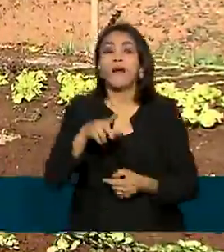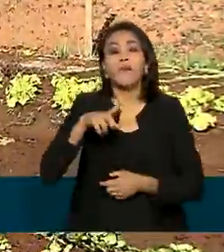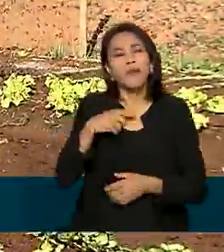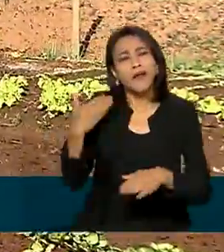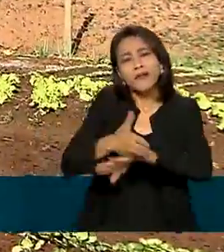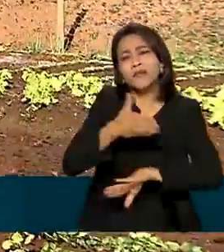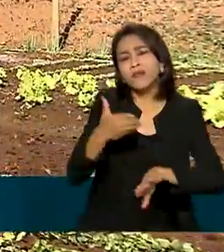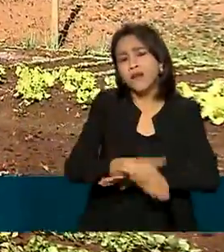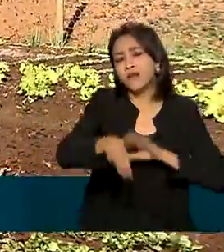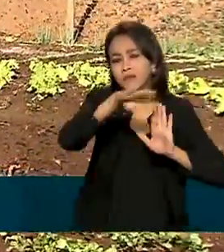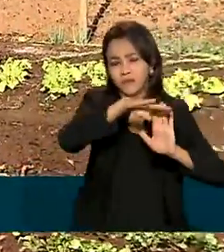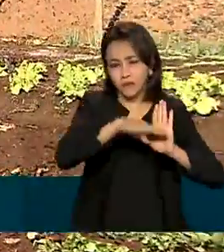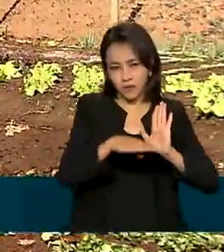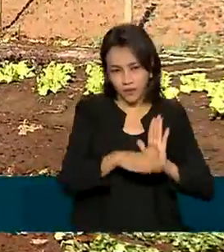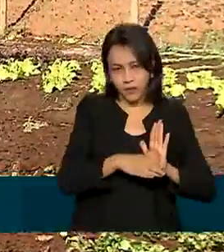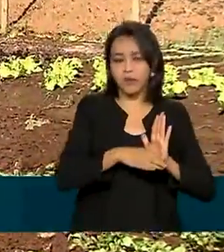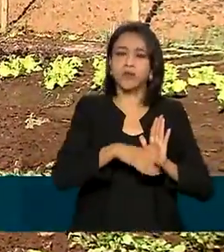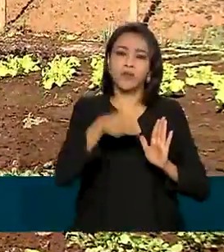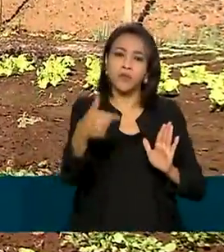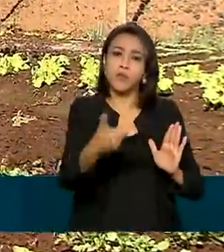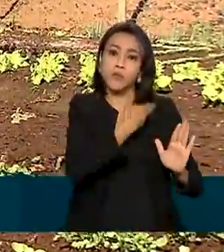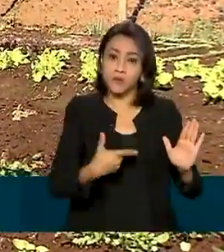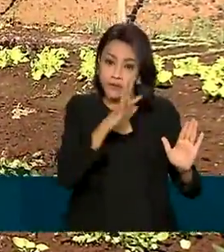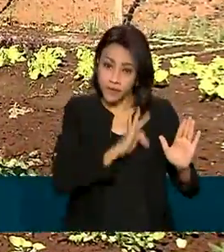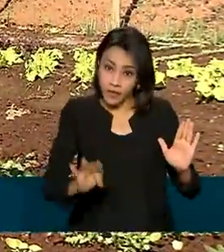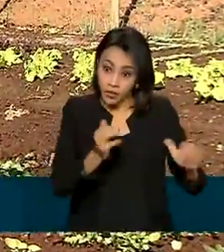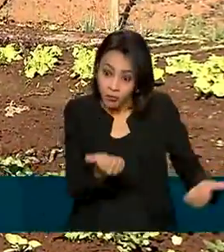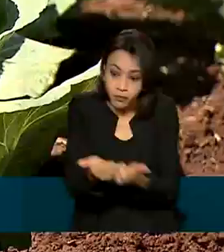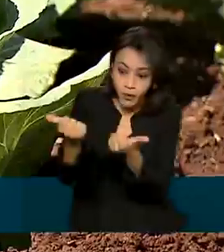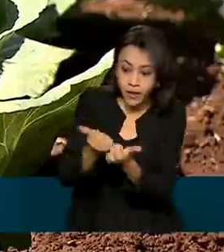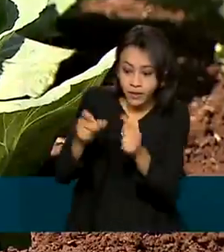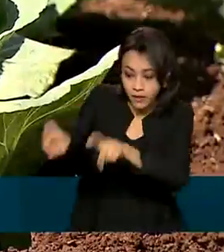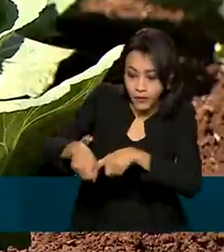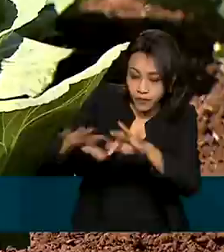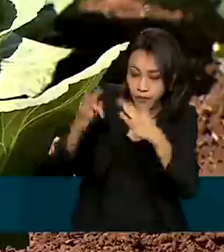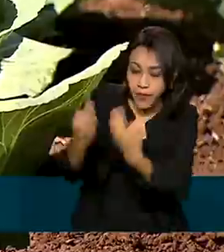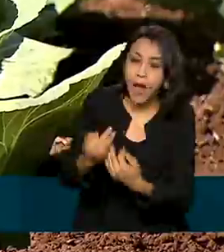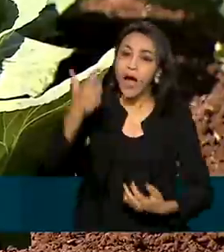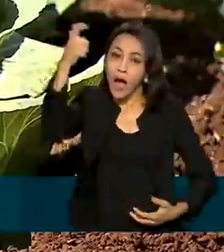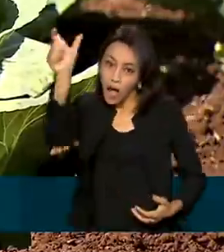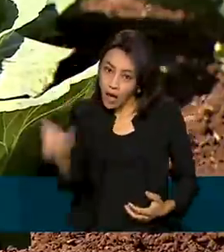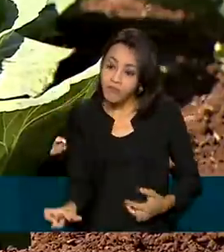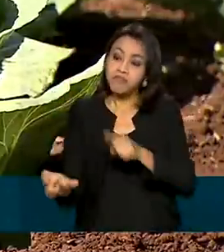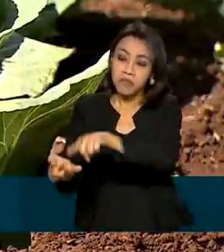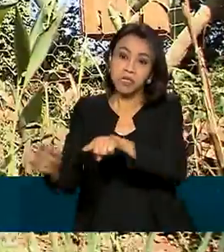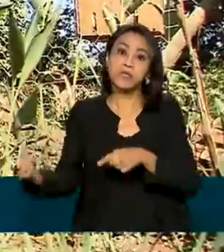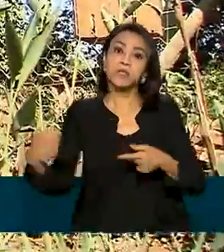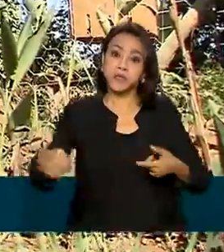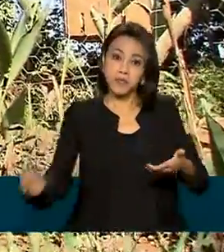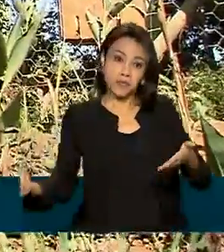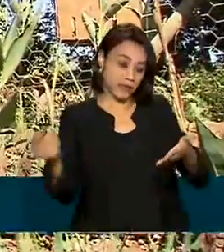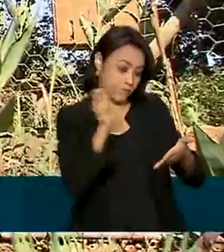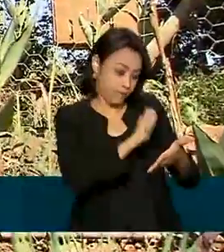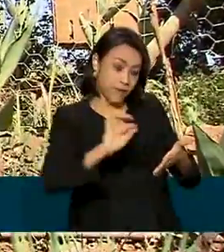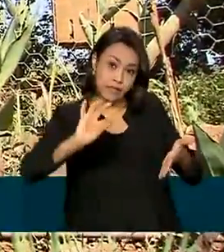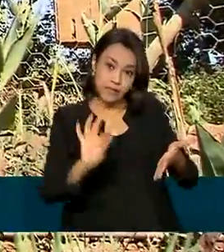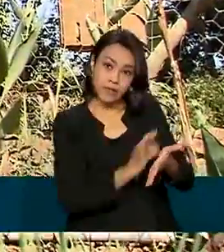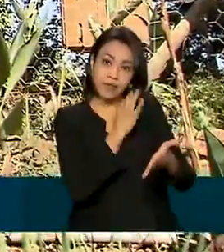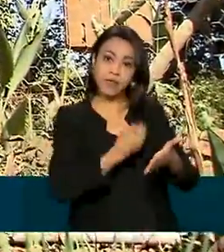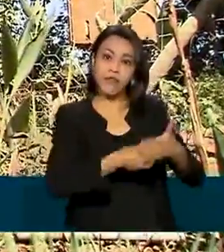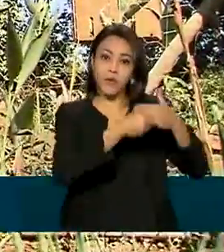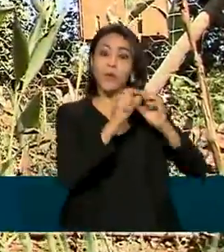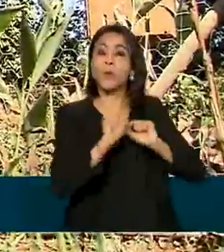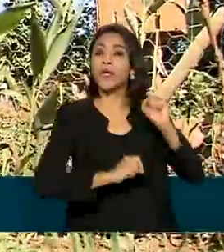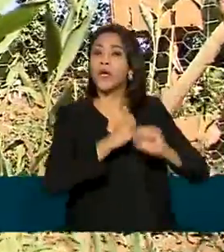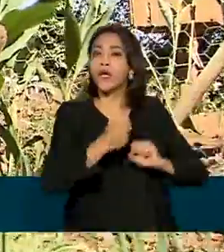Governo Federal de Apoio à Agricultura Familiar, o produtor precisa se inscrever em um sistema para comprovar que é